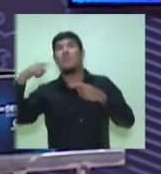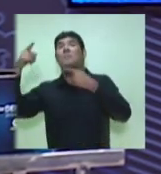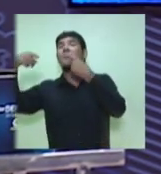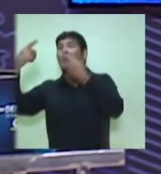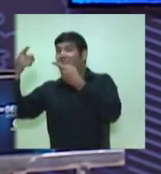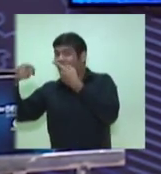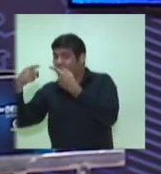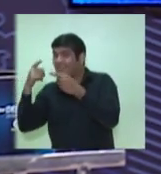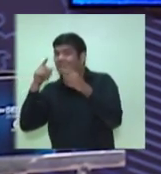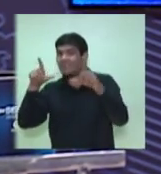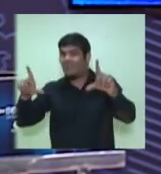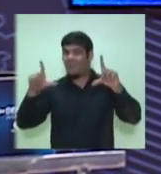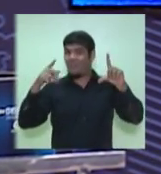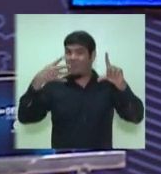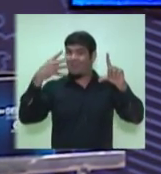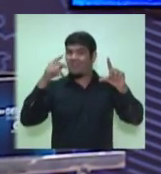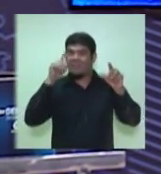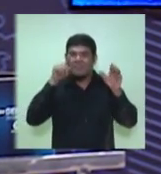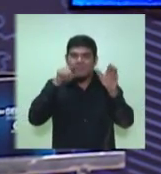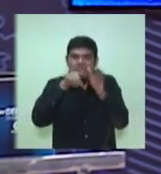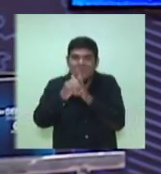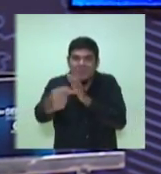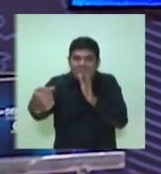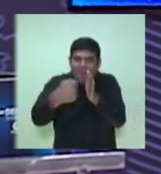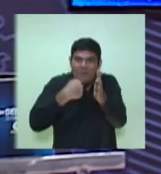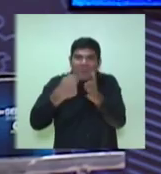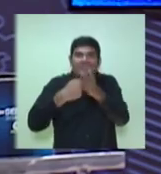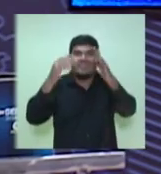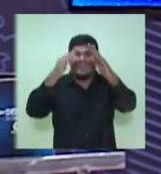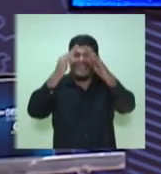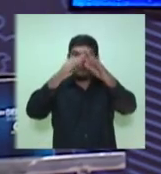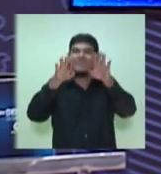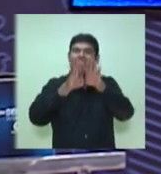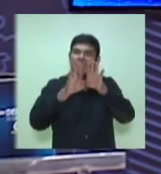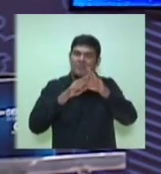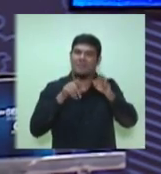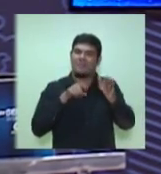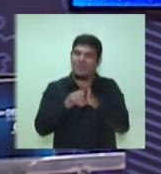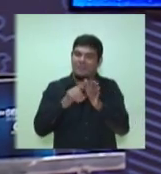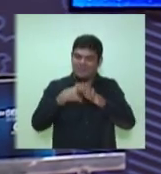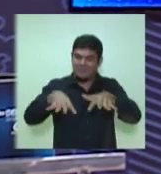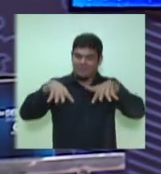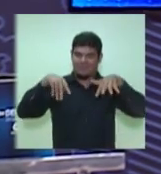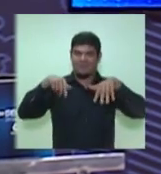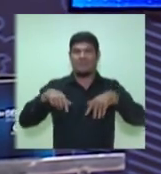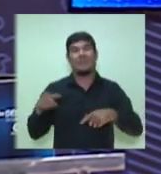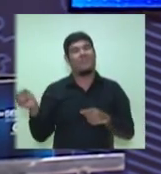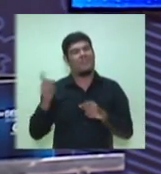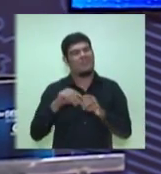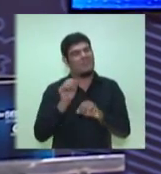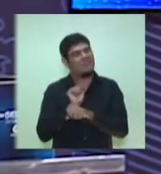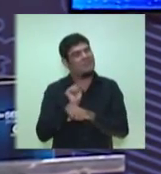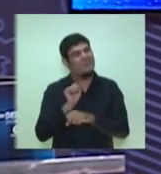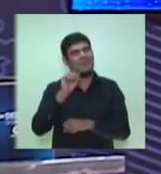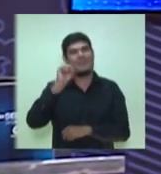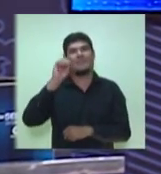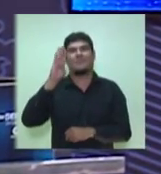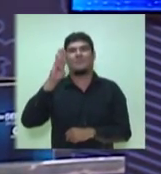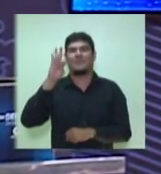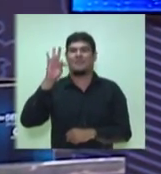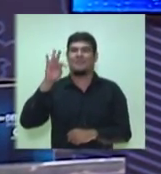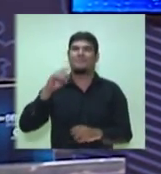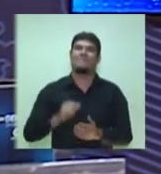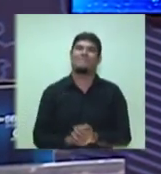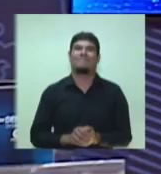casa e também continuamos com mais perguntas do eleitor que está aqui no estúdio. A gente volta já, já. Não saia daí, hein? DebateTVEmTempo,